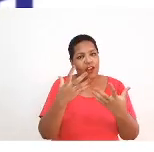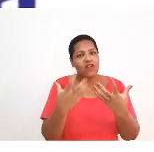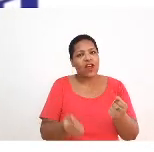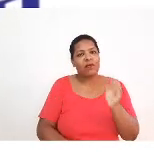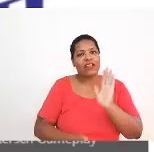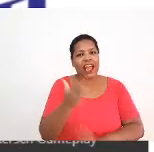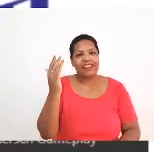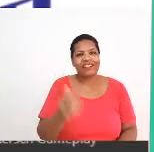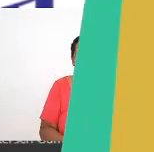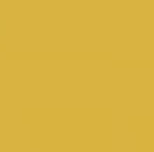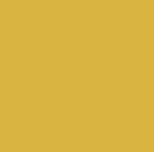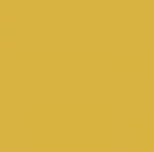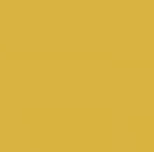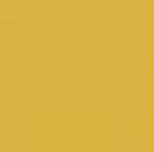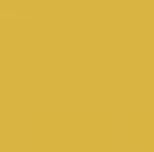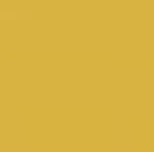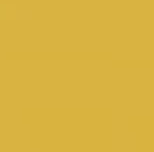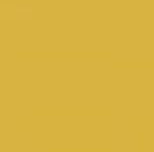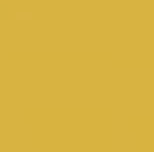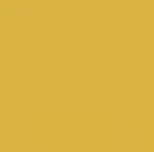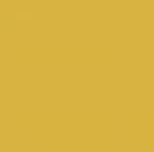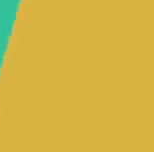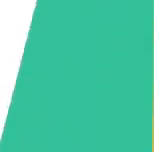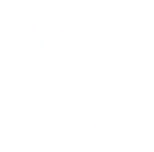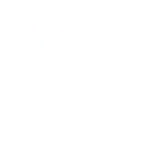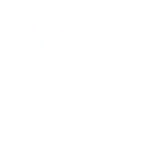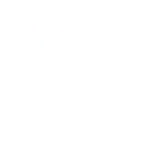Música Legenda Zanotto